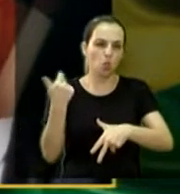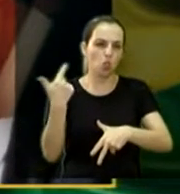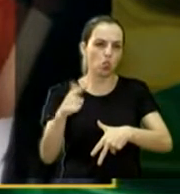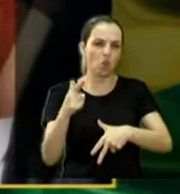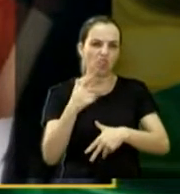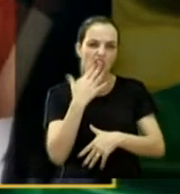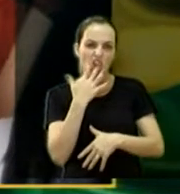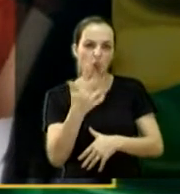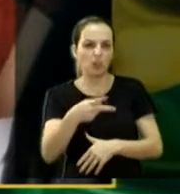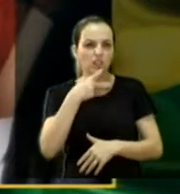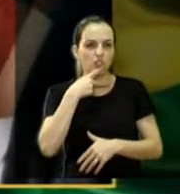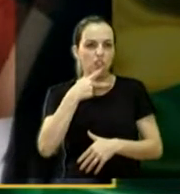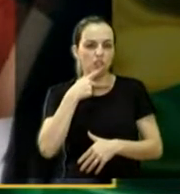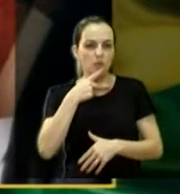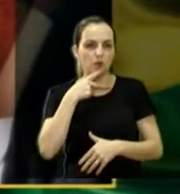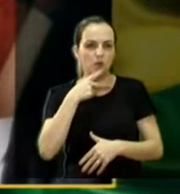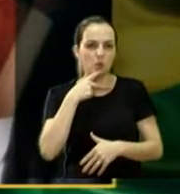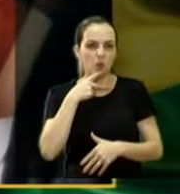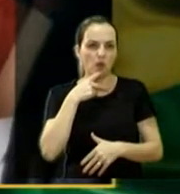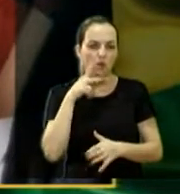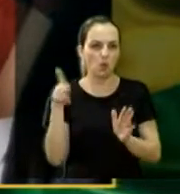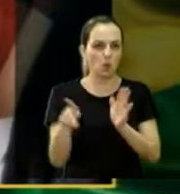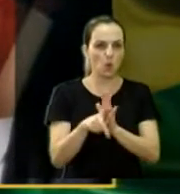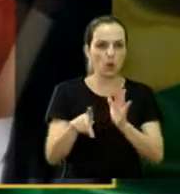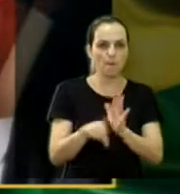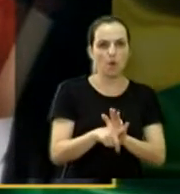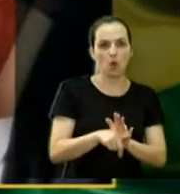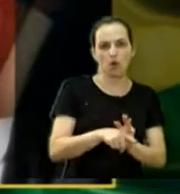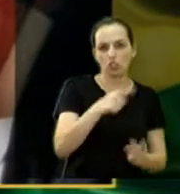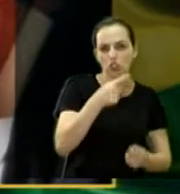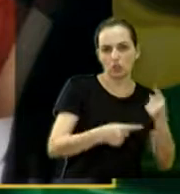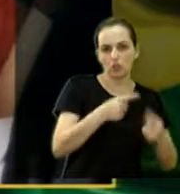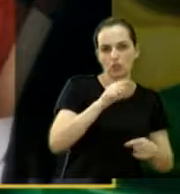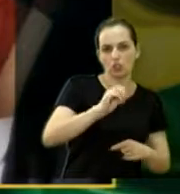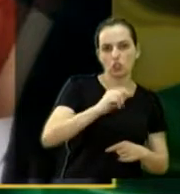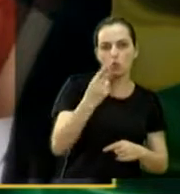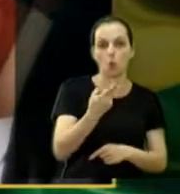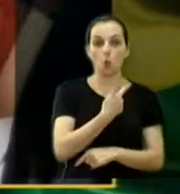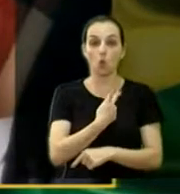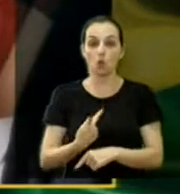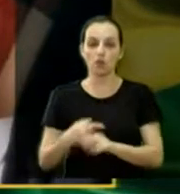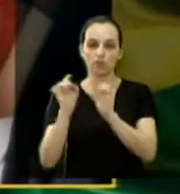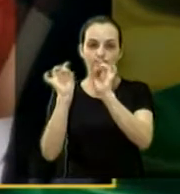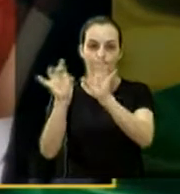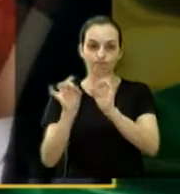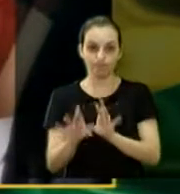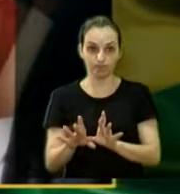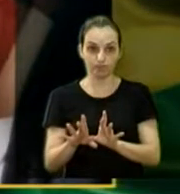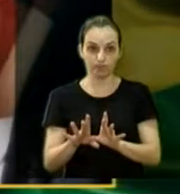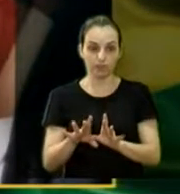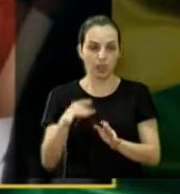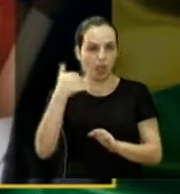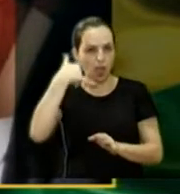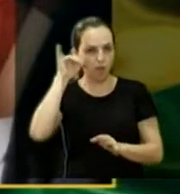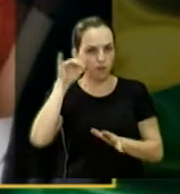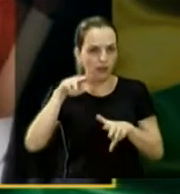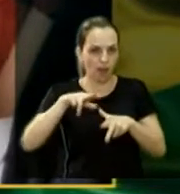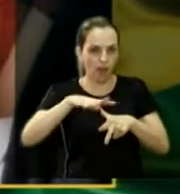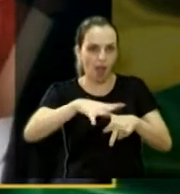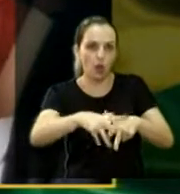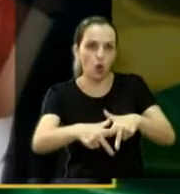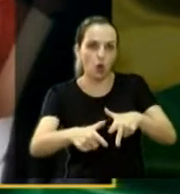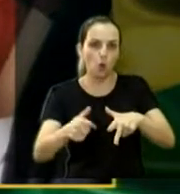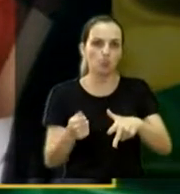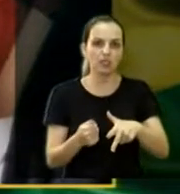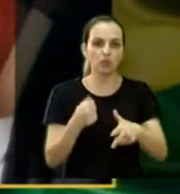Não é monopólio de agremiações políticas ou governos específicos. Combatê-la deve ser bandeira da